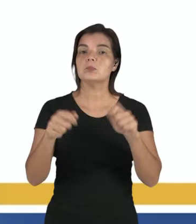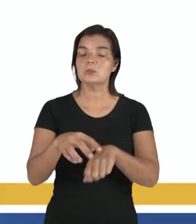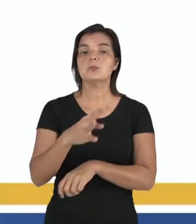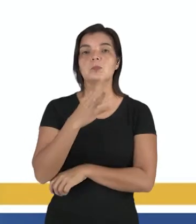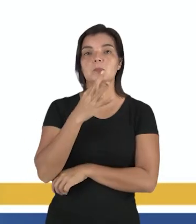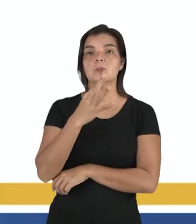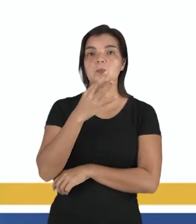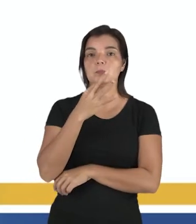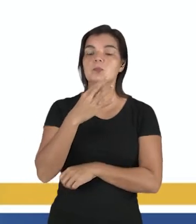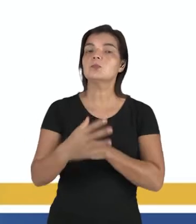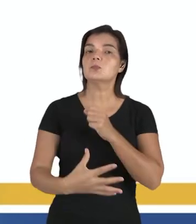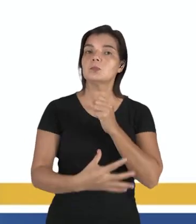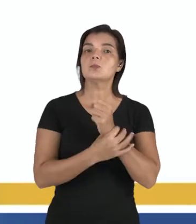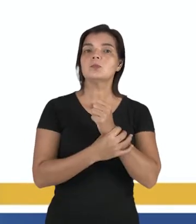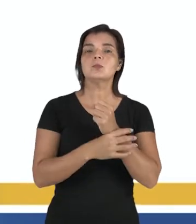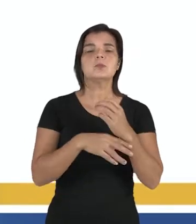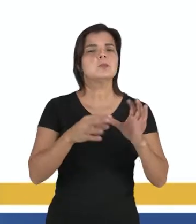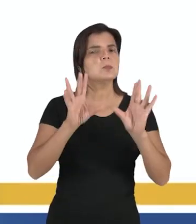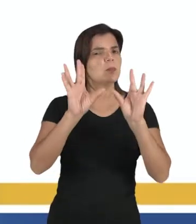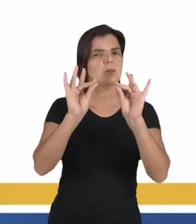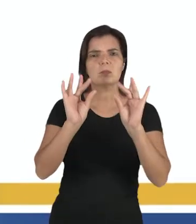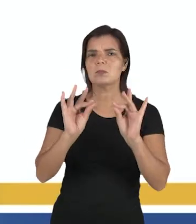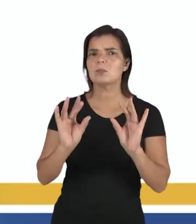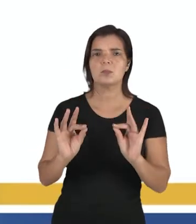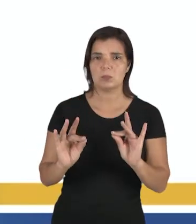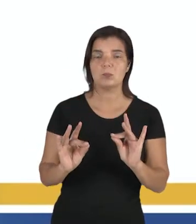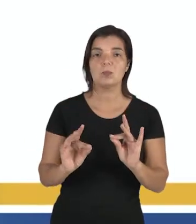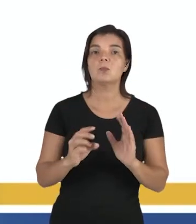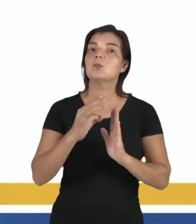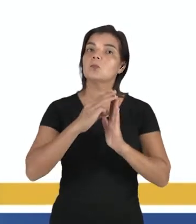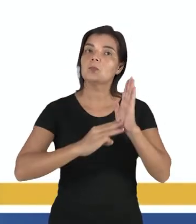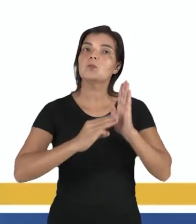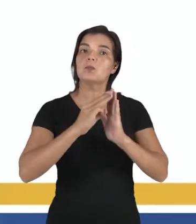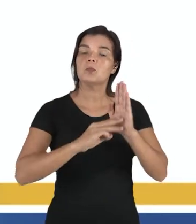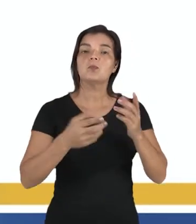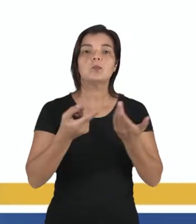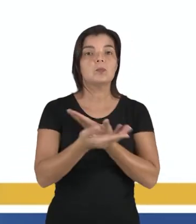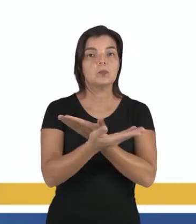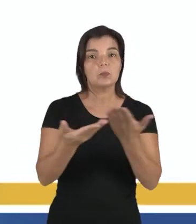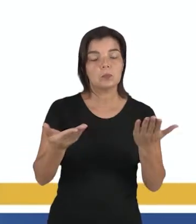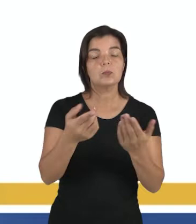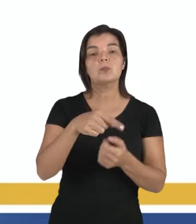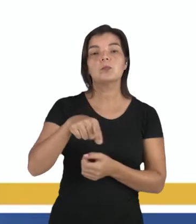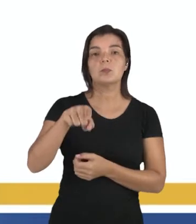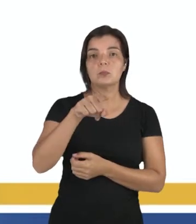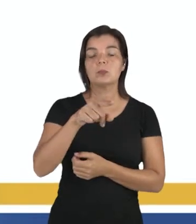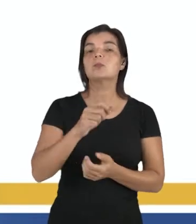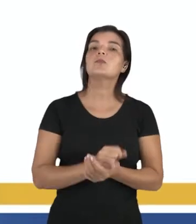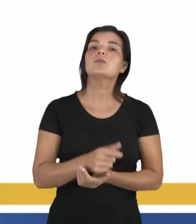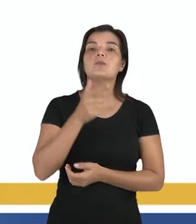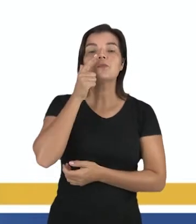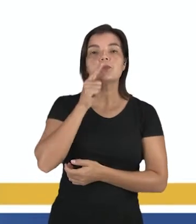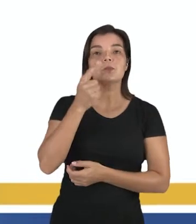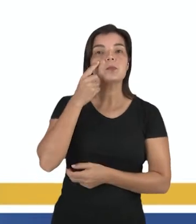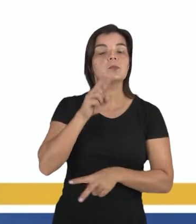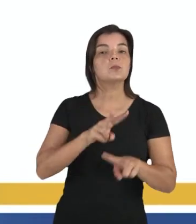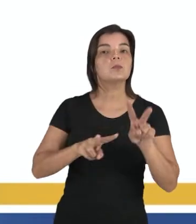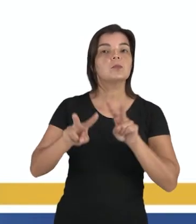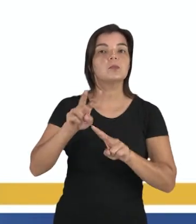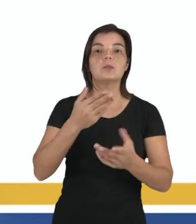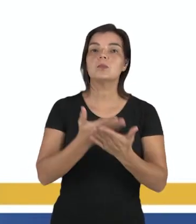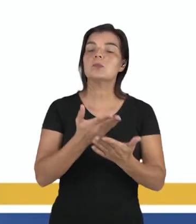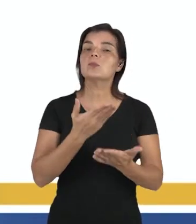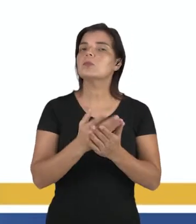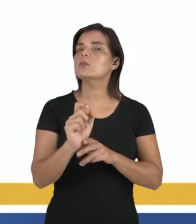concebe um conhecimento seguro. Eu não vou entrar em detalhes do método, que eu quero que vocês consigam visualizar